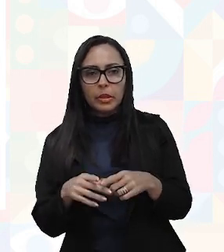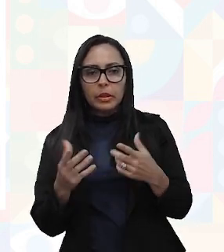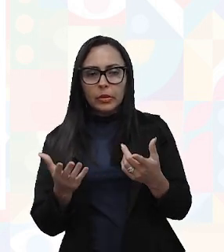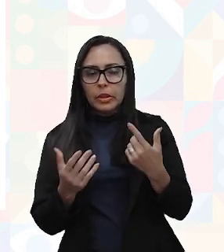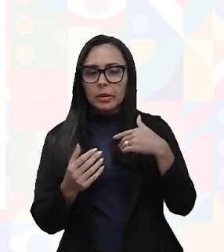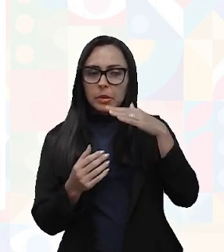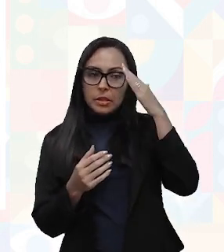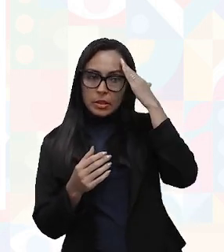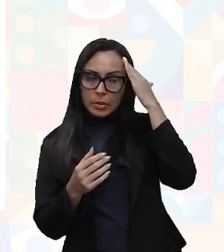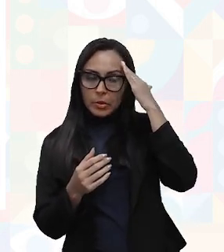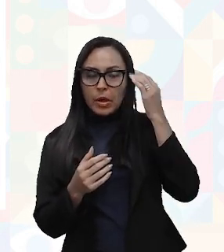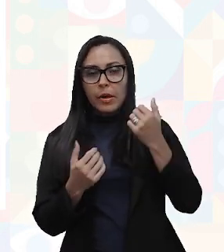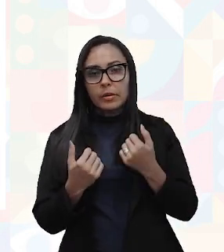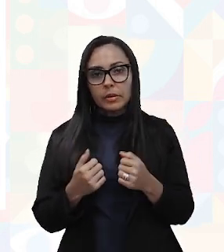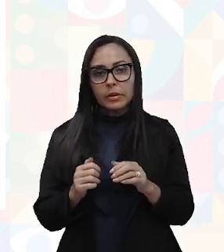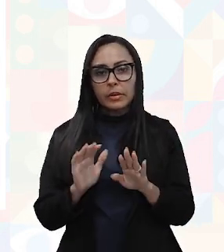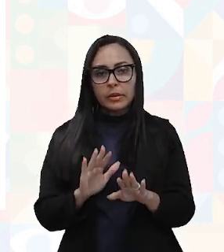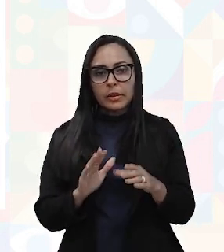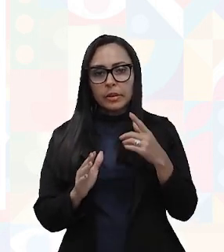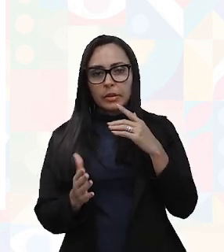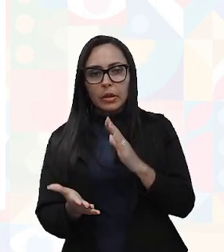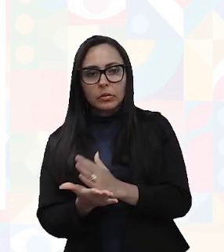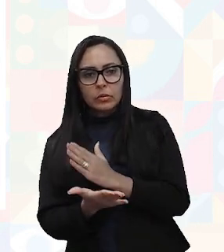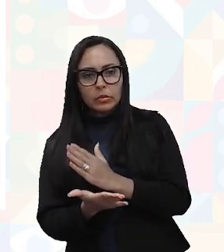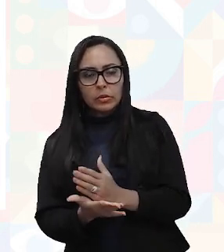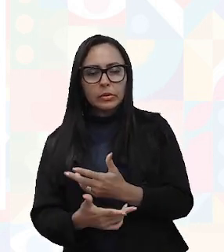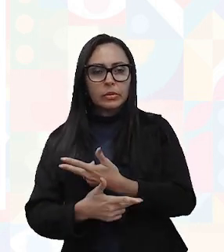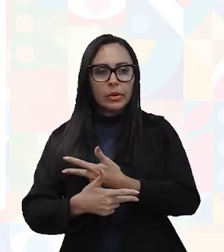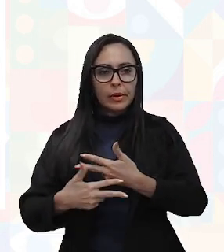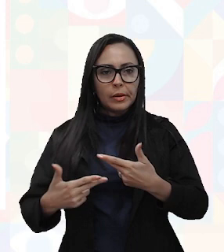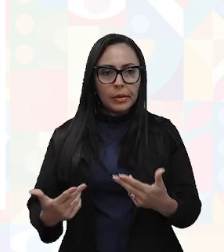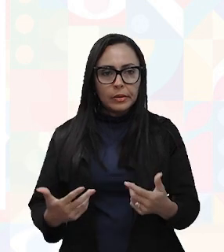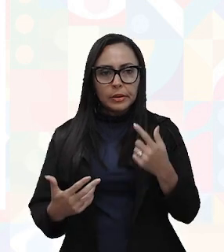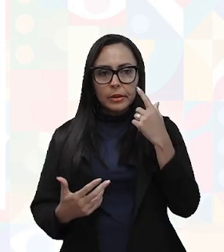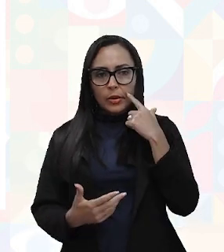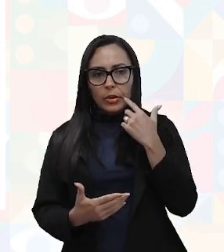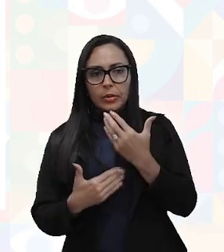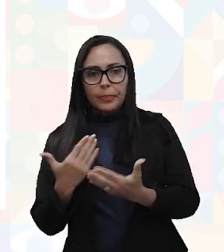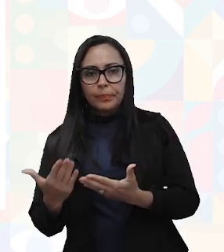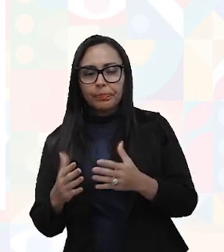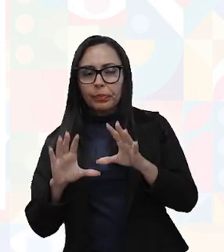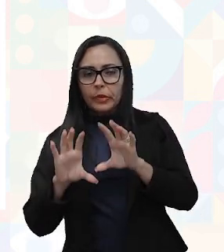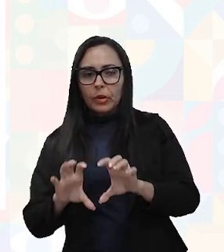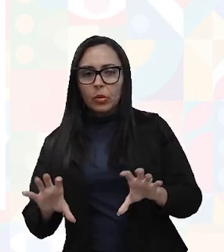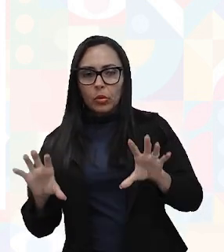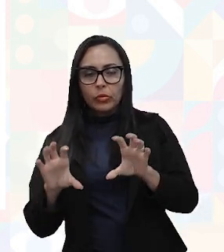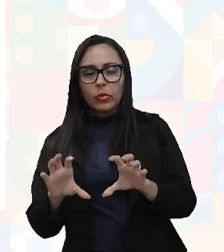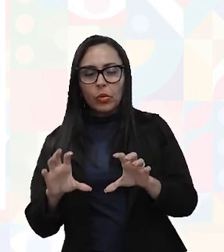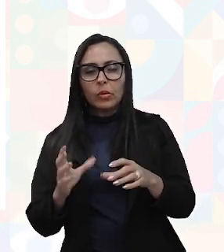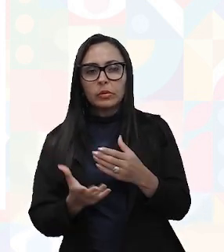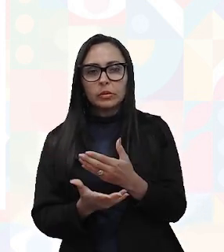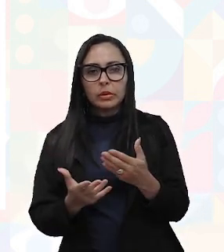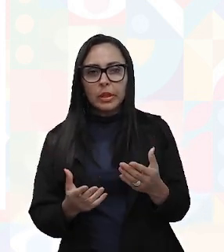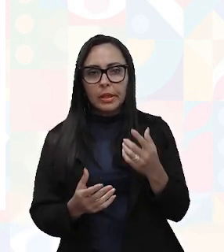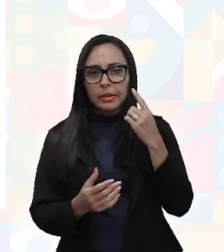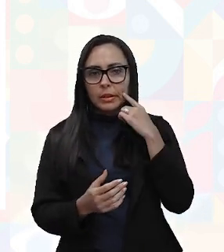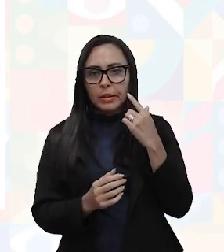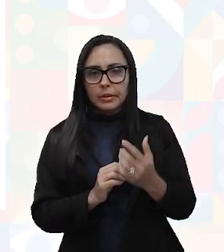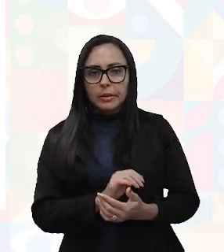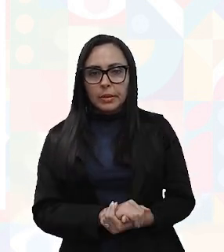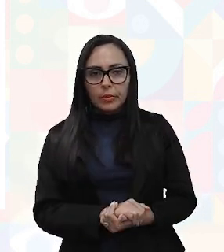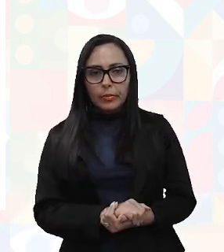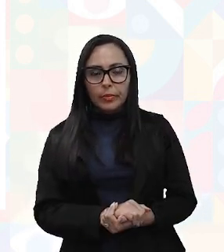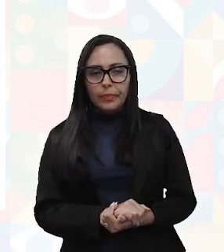consideração algumas questões que vão promover conforto aos usuários daquela edificação.